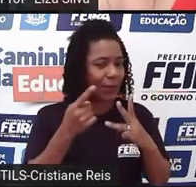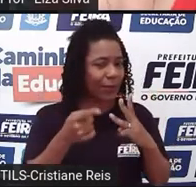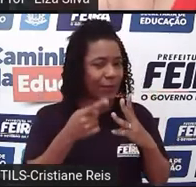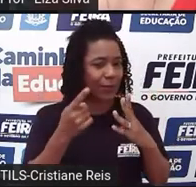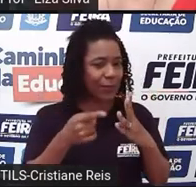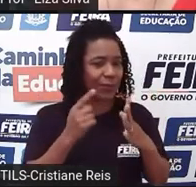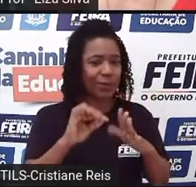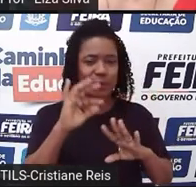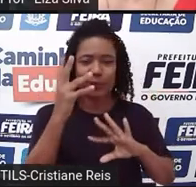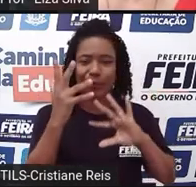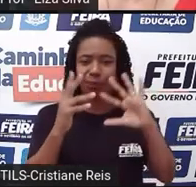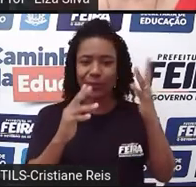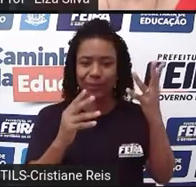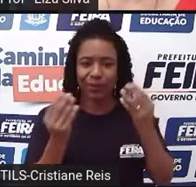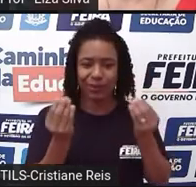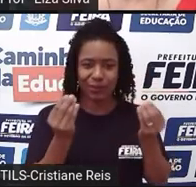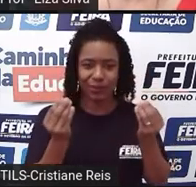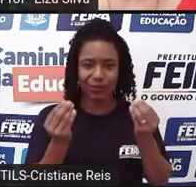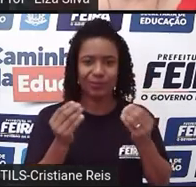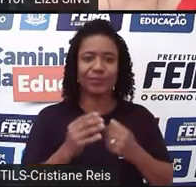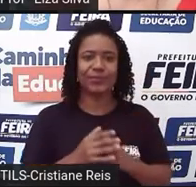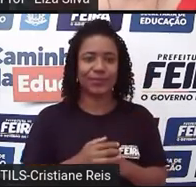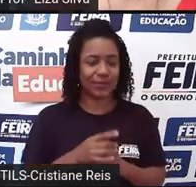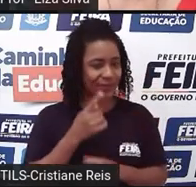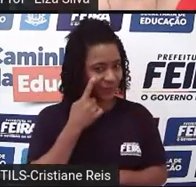Vejam que primeiro eu coloco aqui o vídeo.